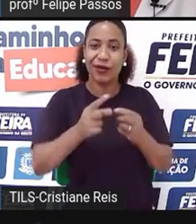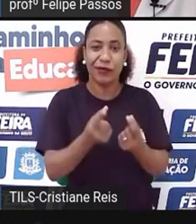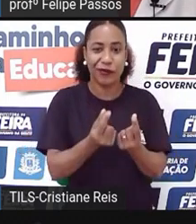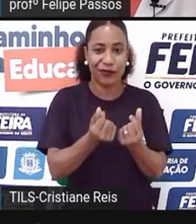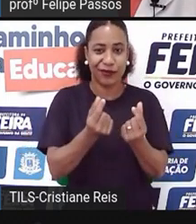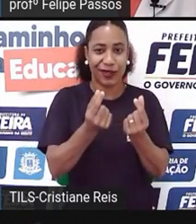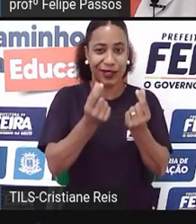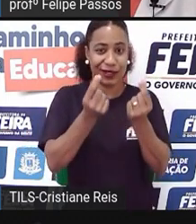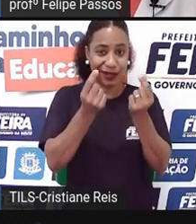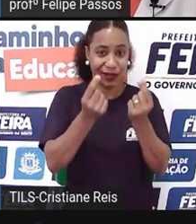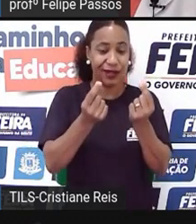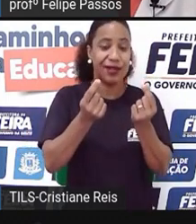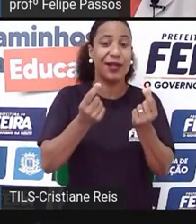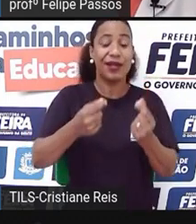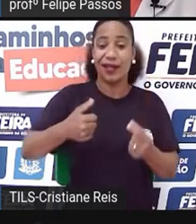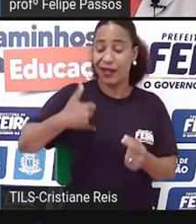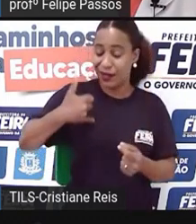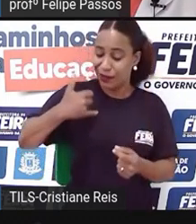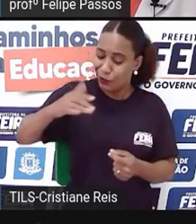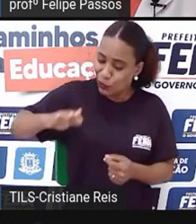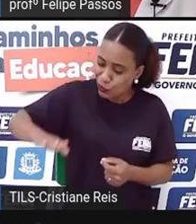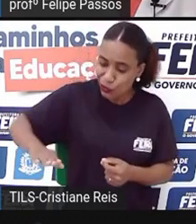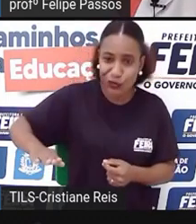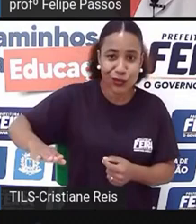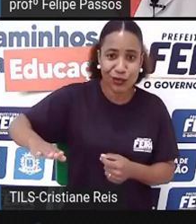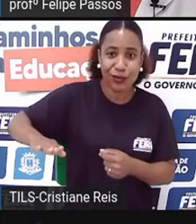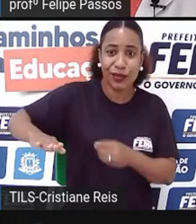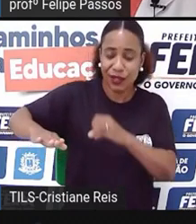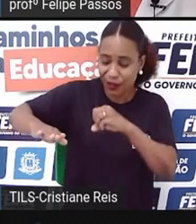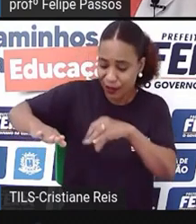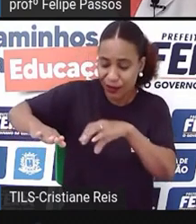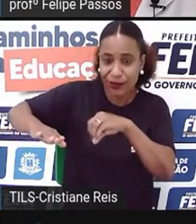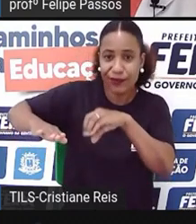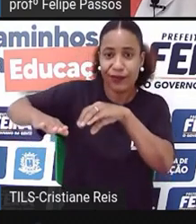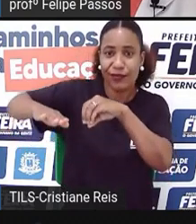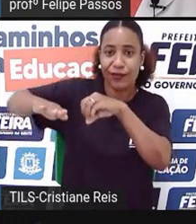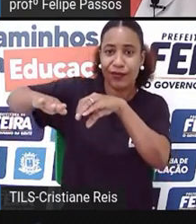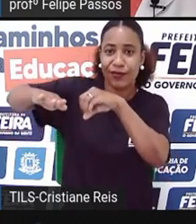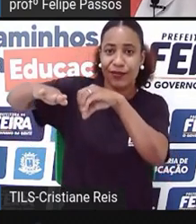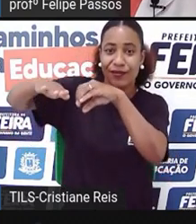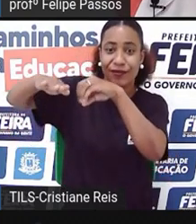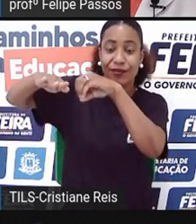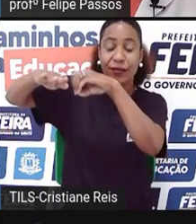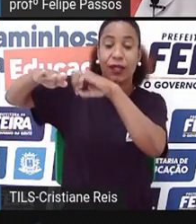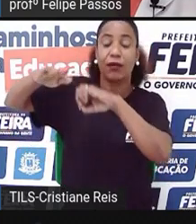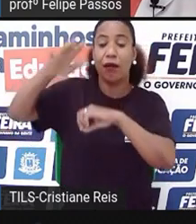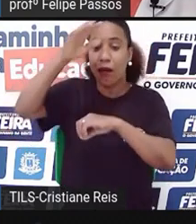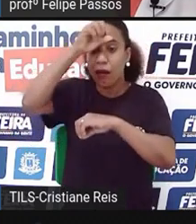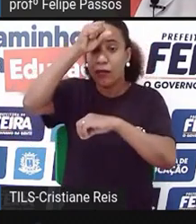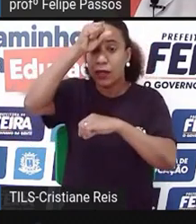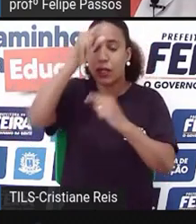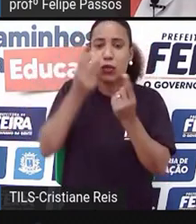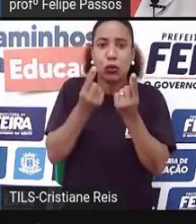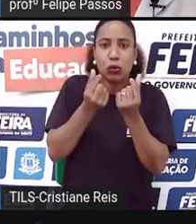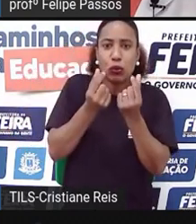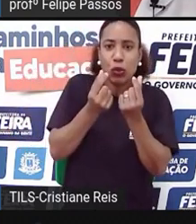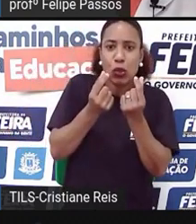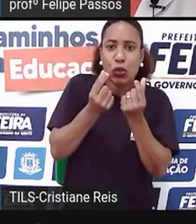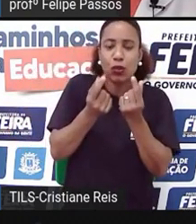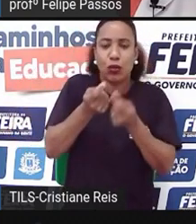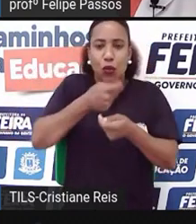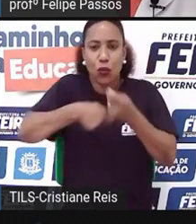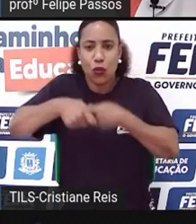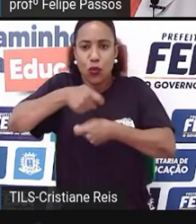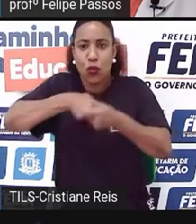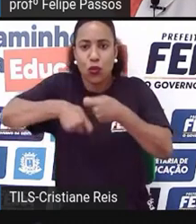primeiras idades, ela vem despertando nesse indivíduo essa visão empreendedora, essa visão, essa, vem